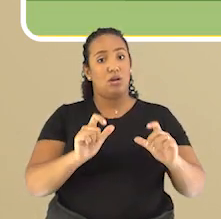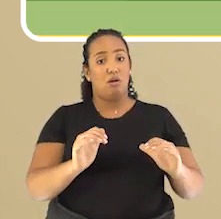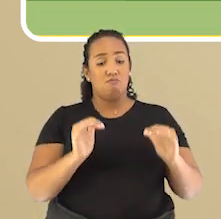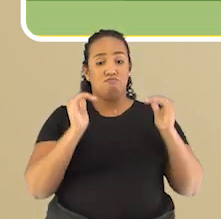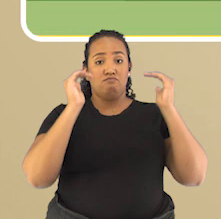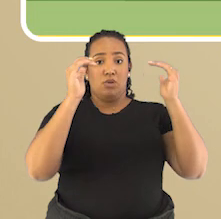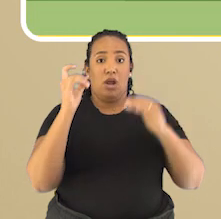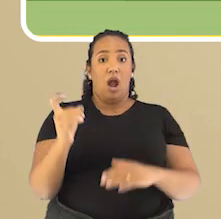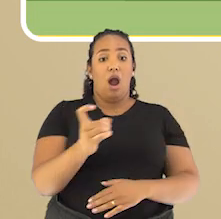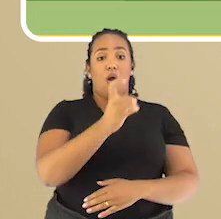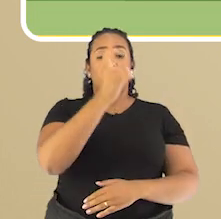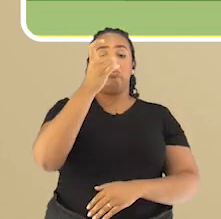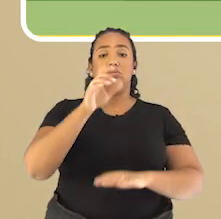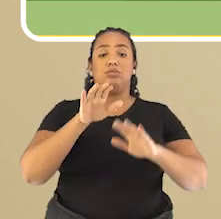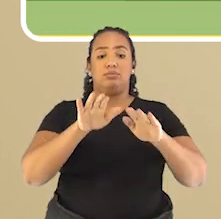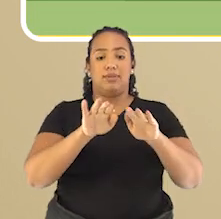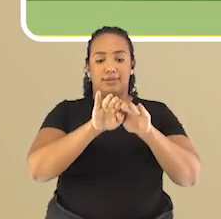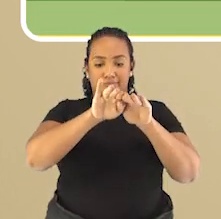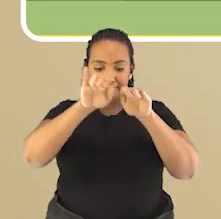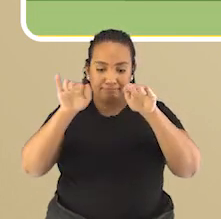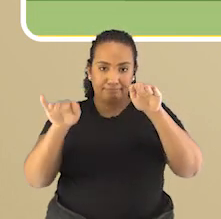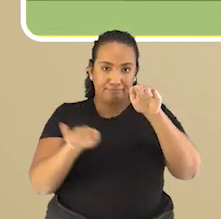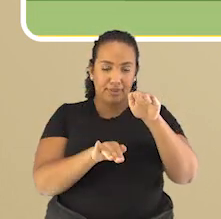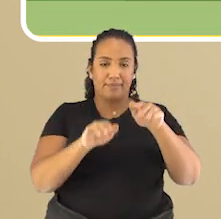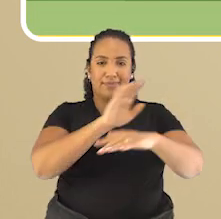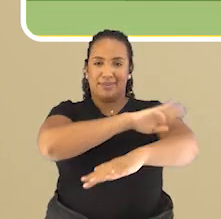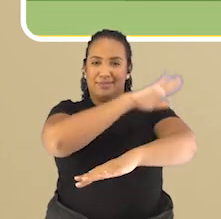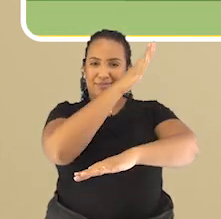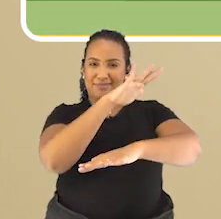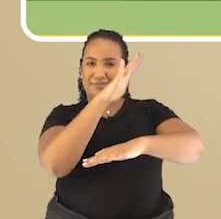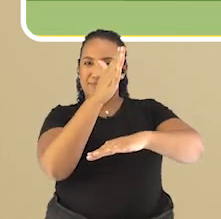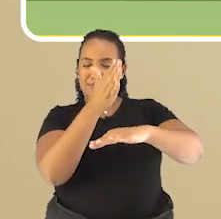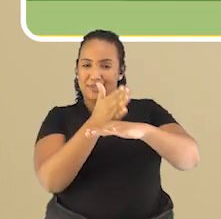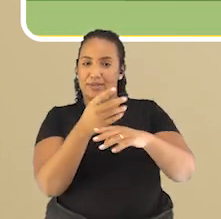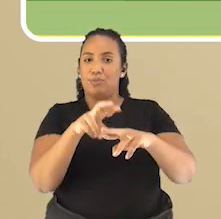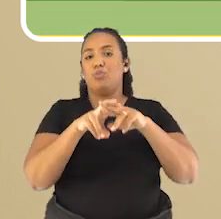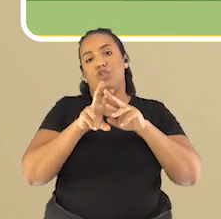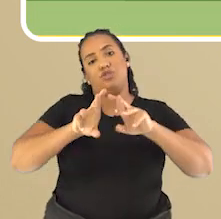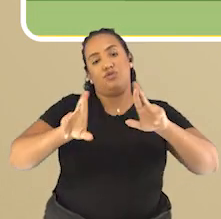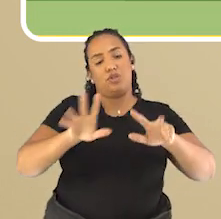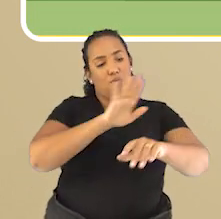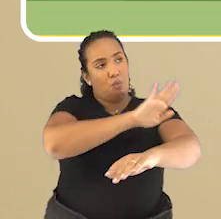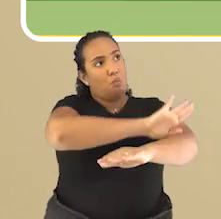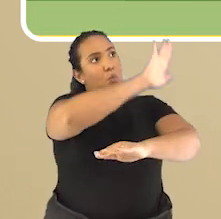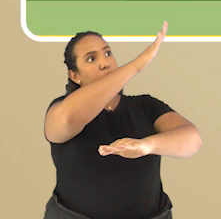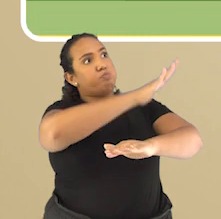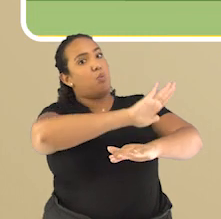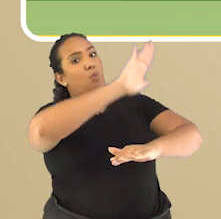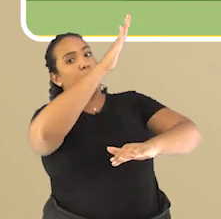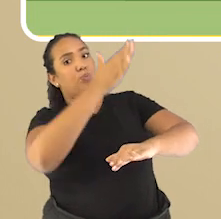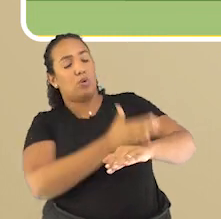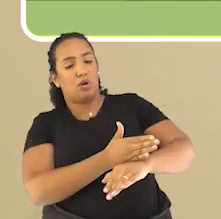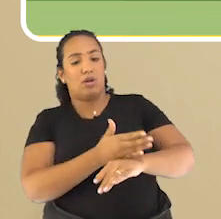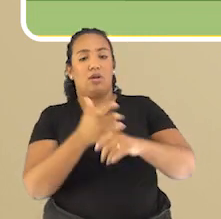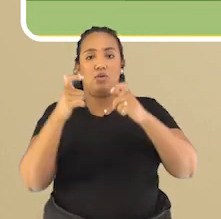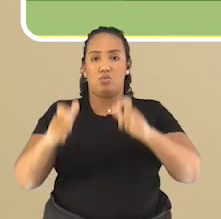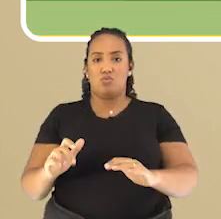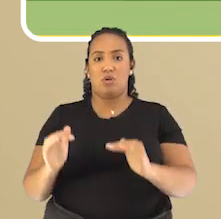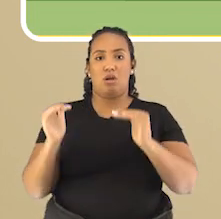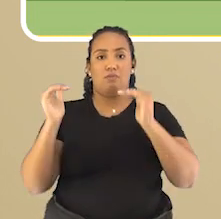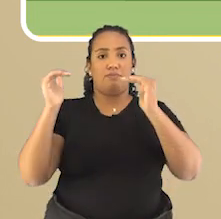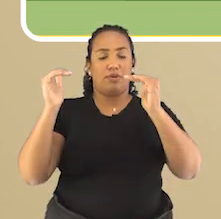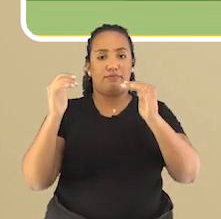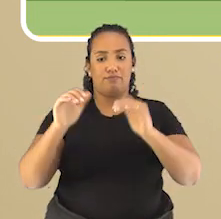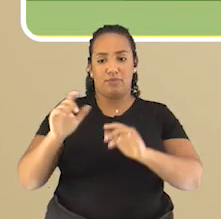estão bem abaixo das montanhas, daí a sua diferenciação, não tem aquela tamanha altitude. Podemos acompanhar